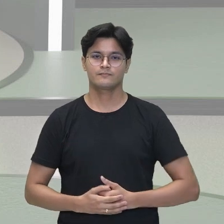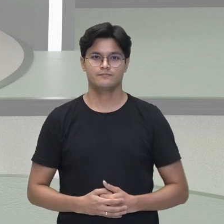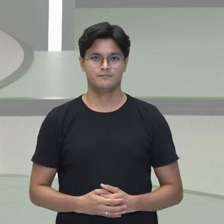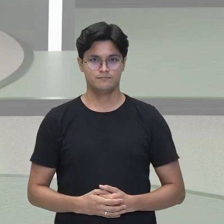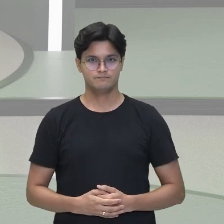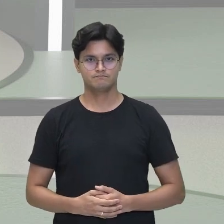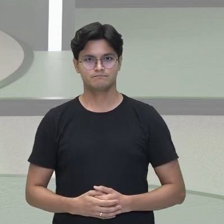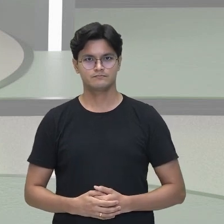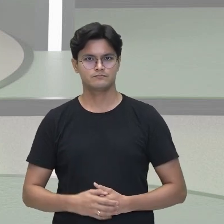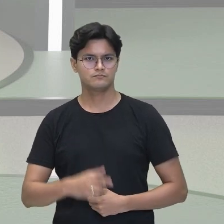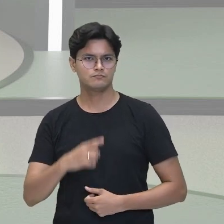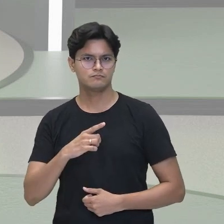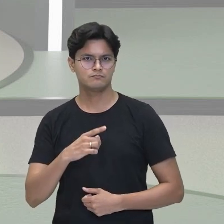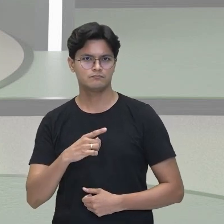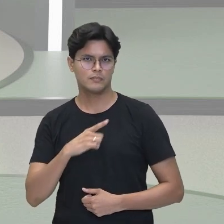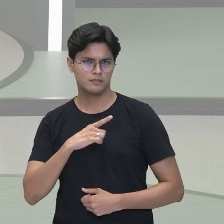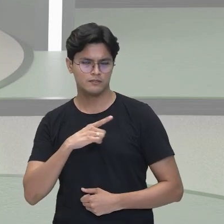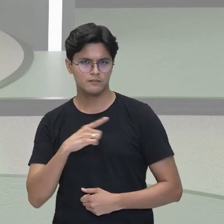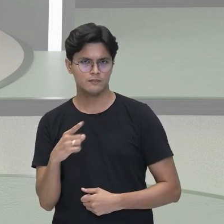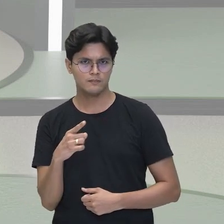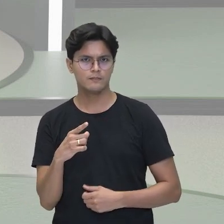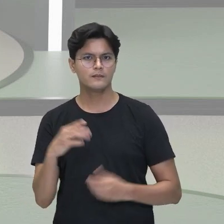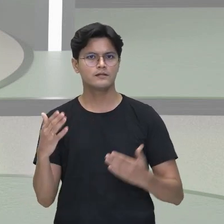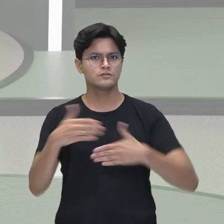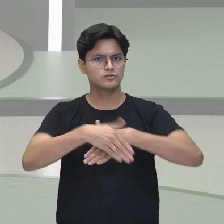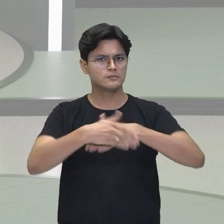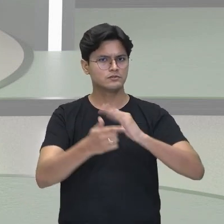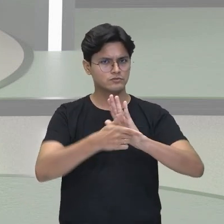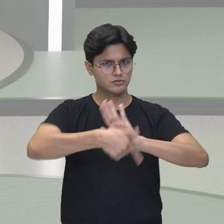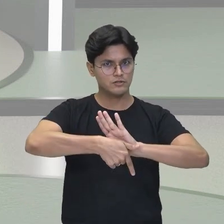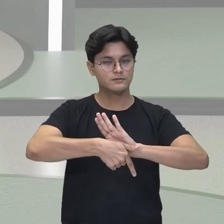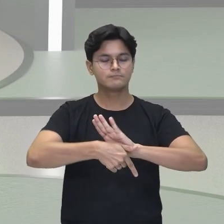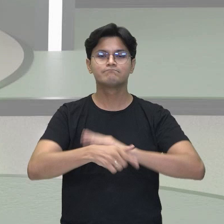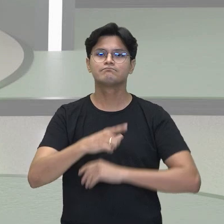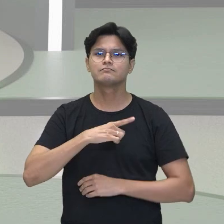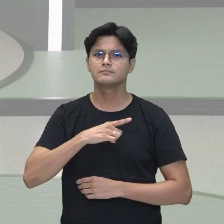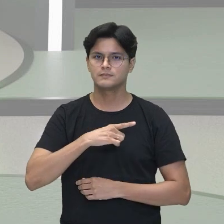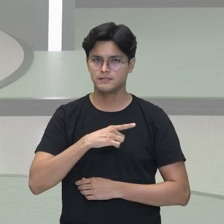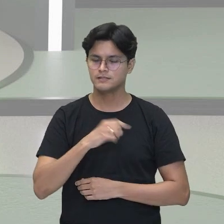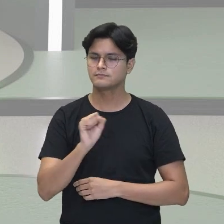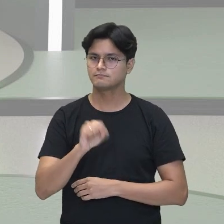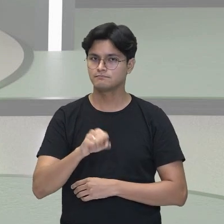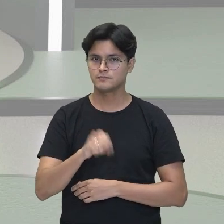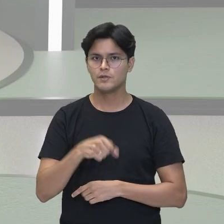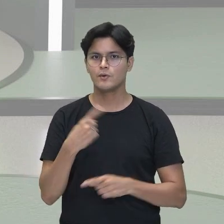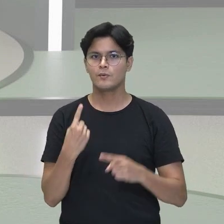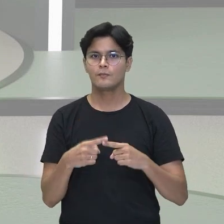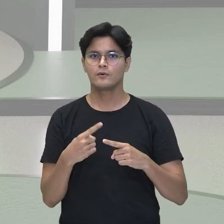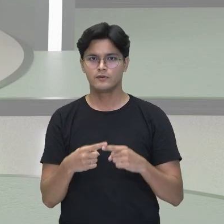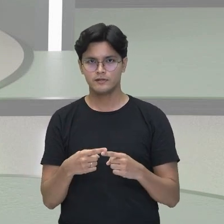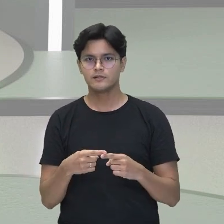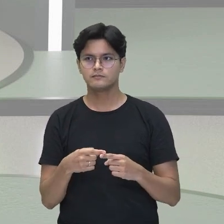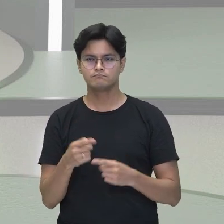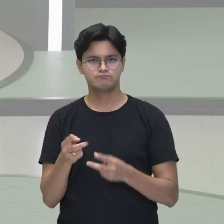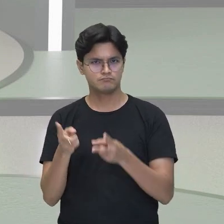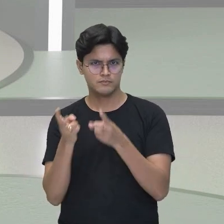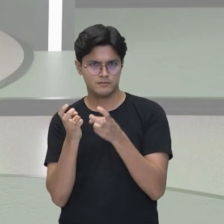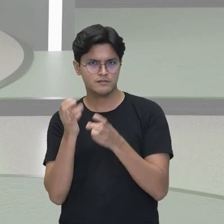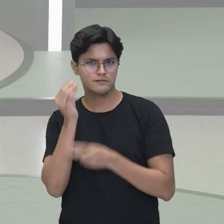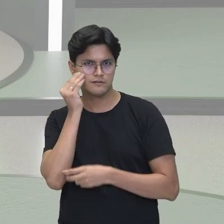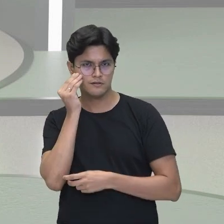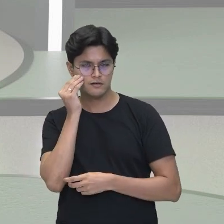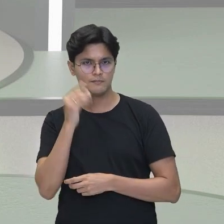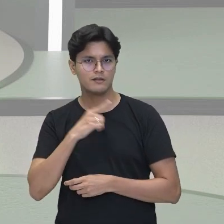tem isomeria geométrica? Tem. Por quê? Observem comigo. Tem